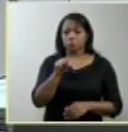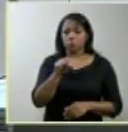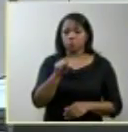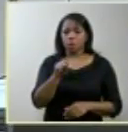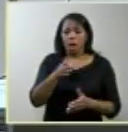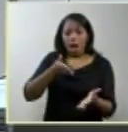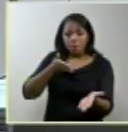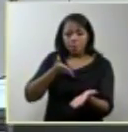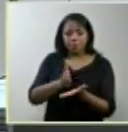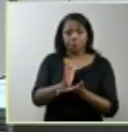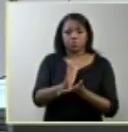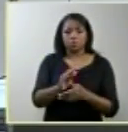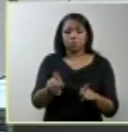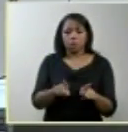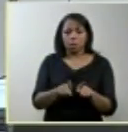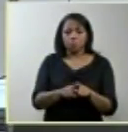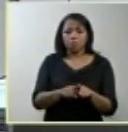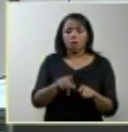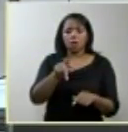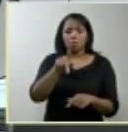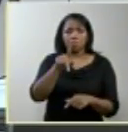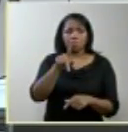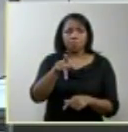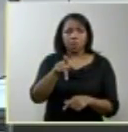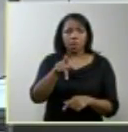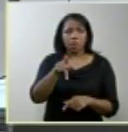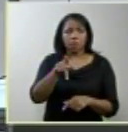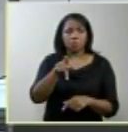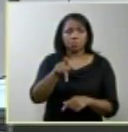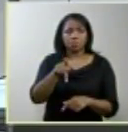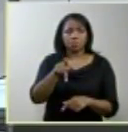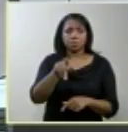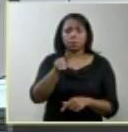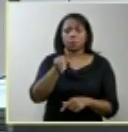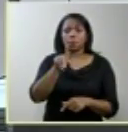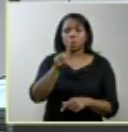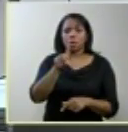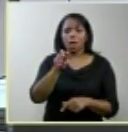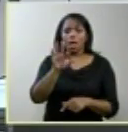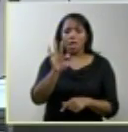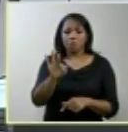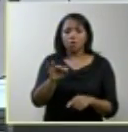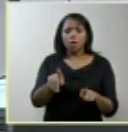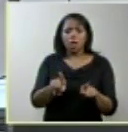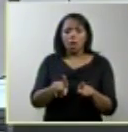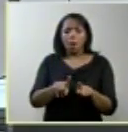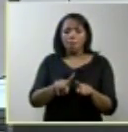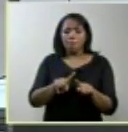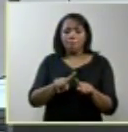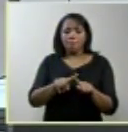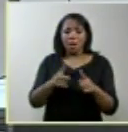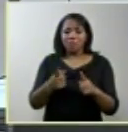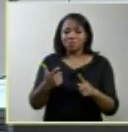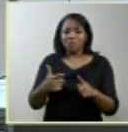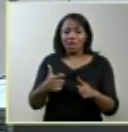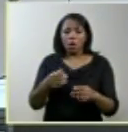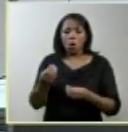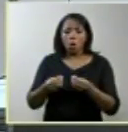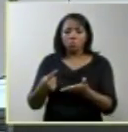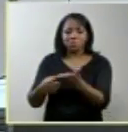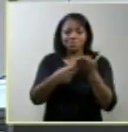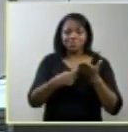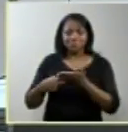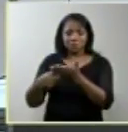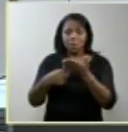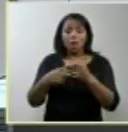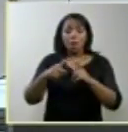aprovação da DPF 54 não significa que as mulheres venham a ser obrigadas a tomar qualquer decisão em um mundo